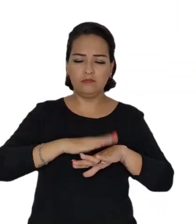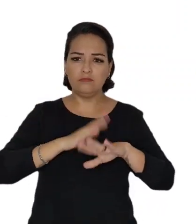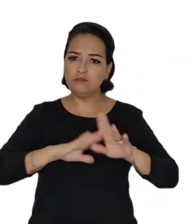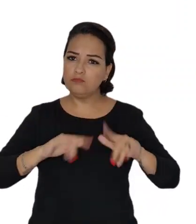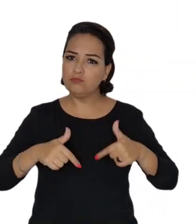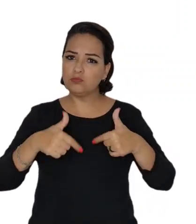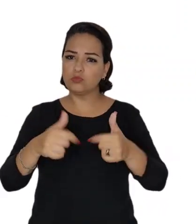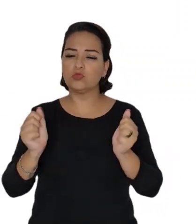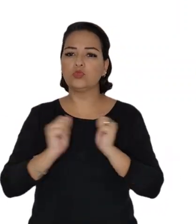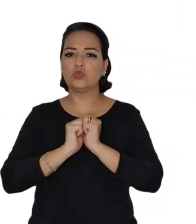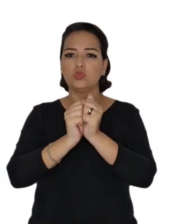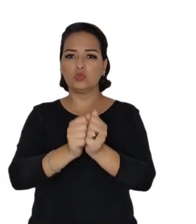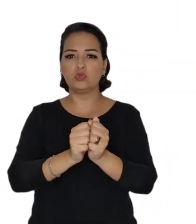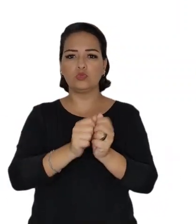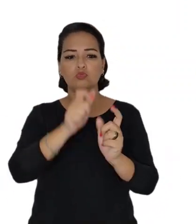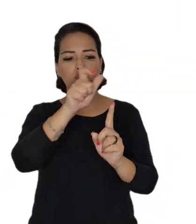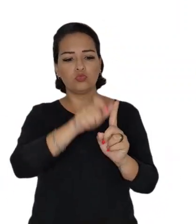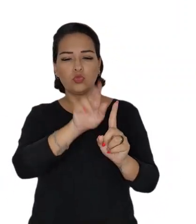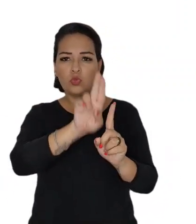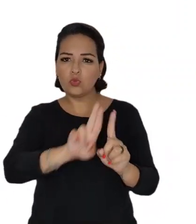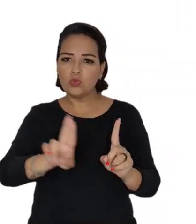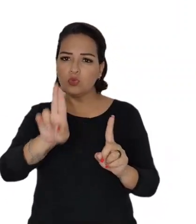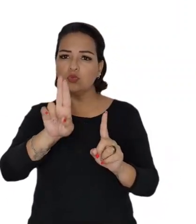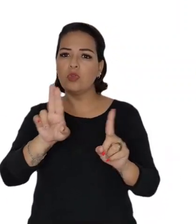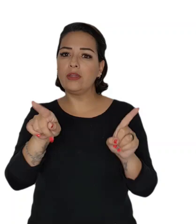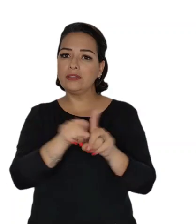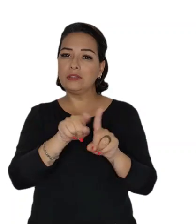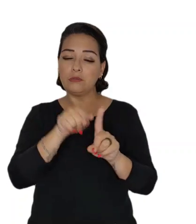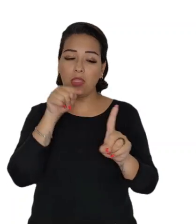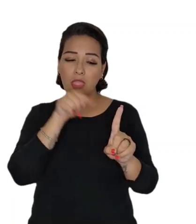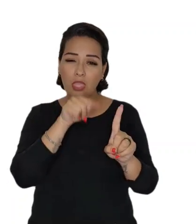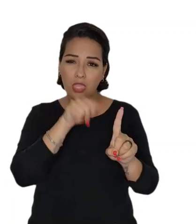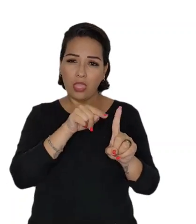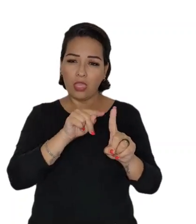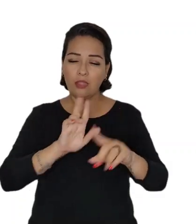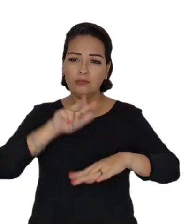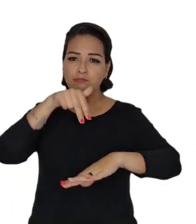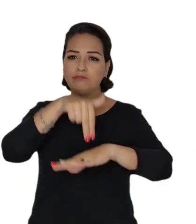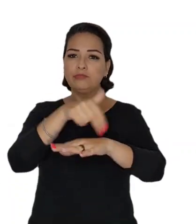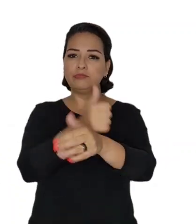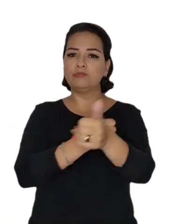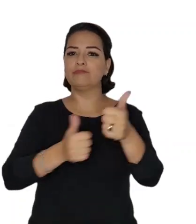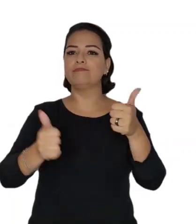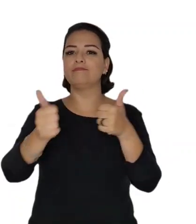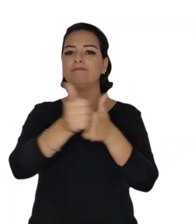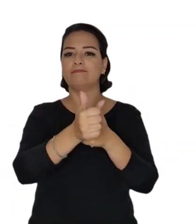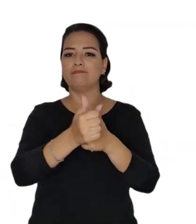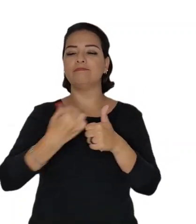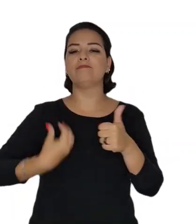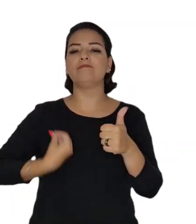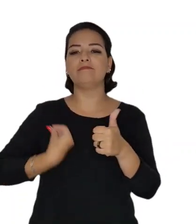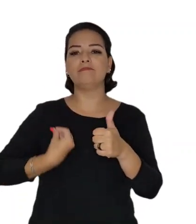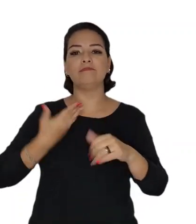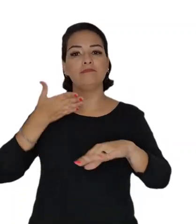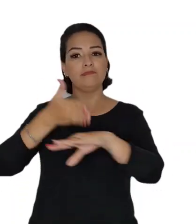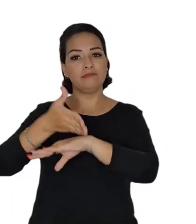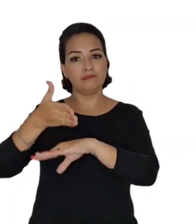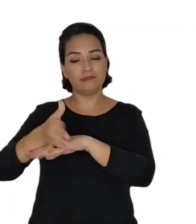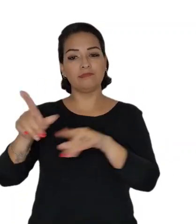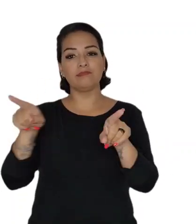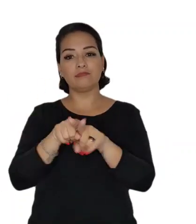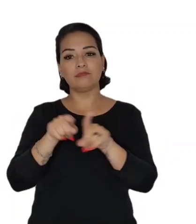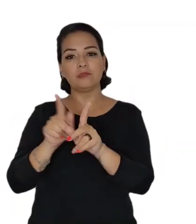que atuem com seus usuários, para que sejam eles os protagonistas e